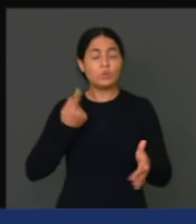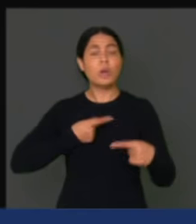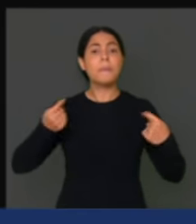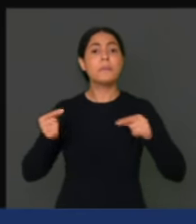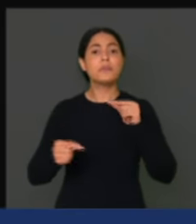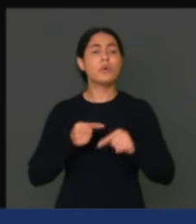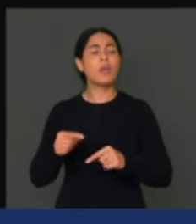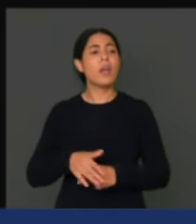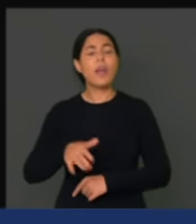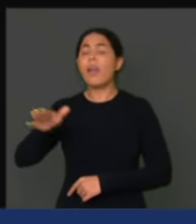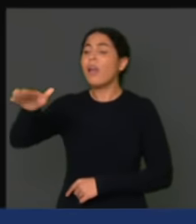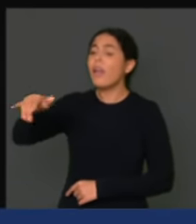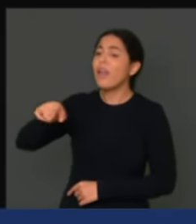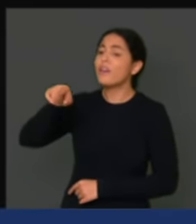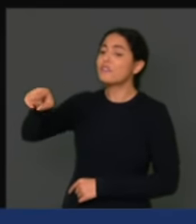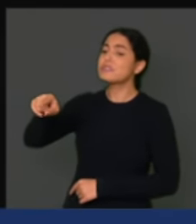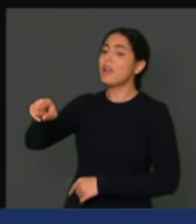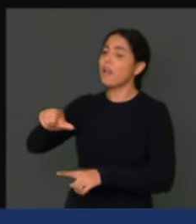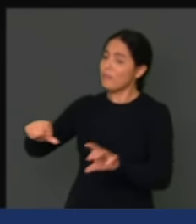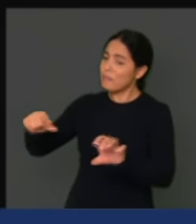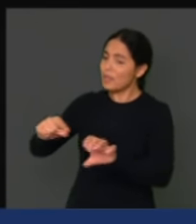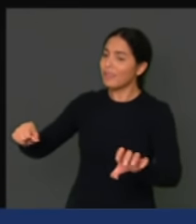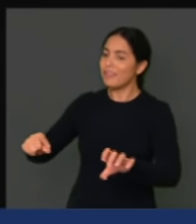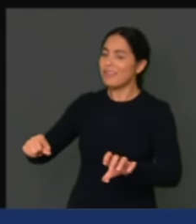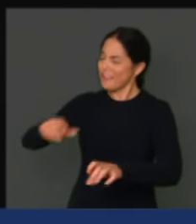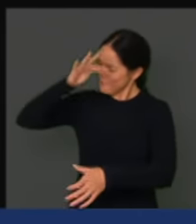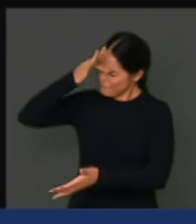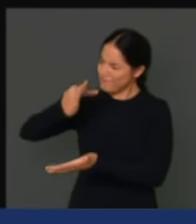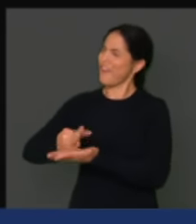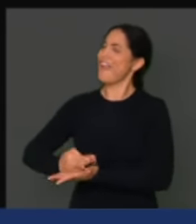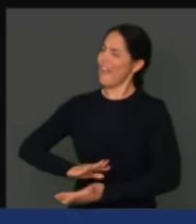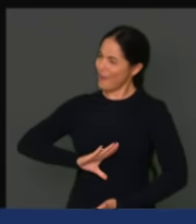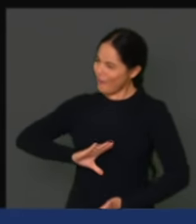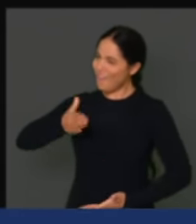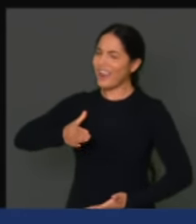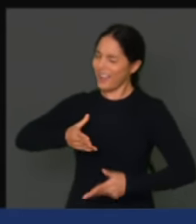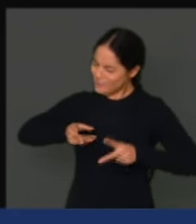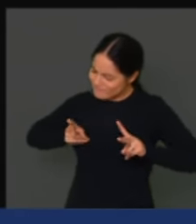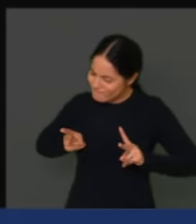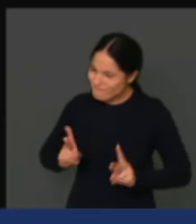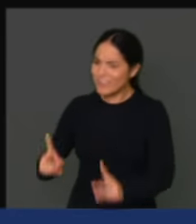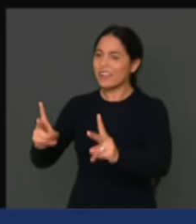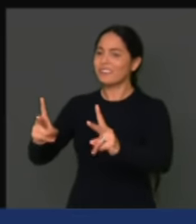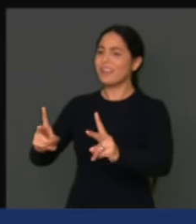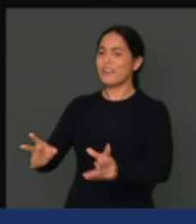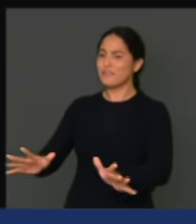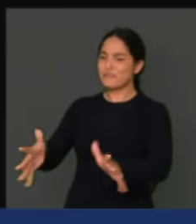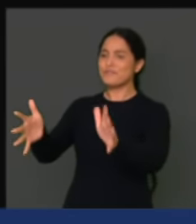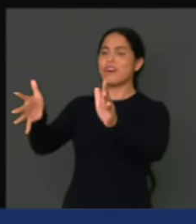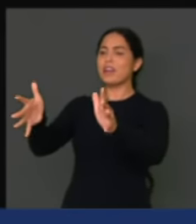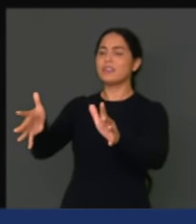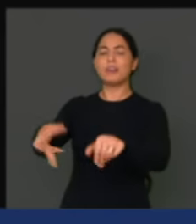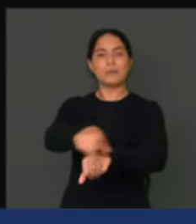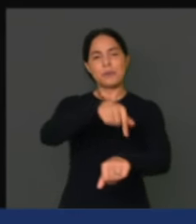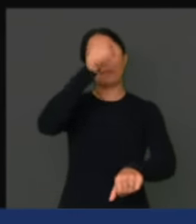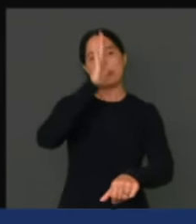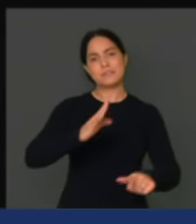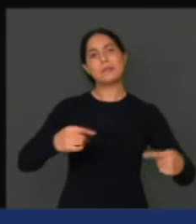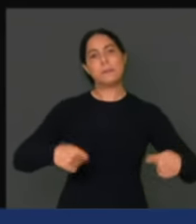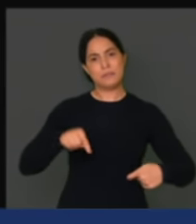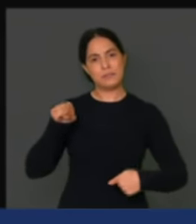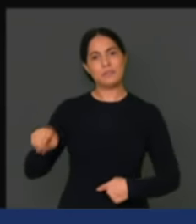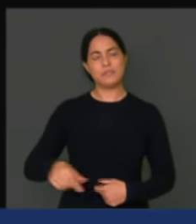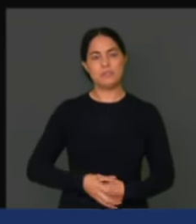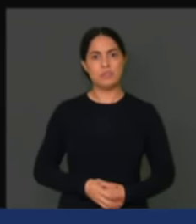empreendedores, tenha fé, tenha coragem, vá adiante, porque o país precisa de você. Não é uma solução